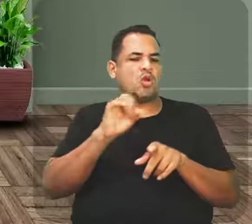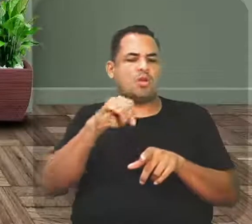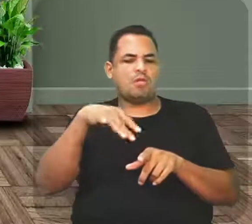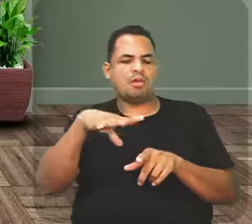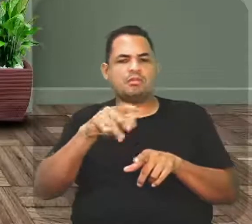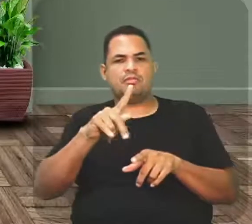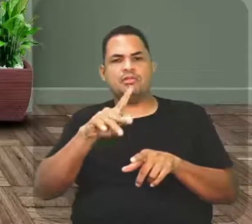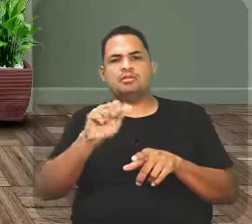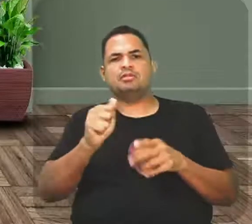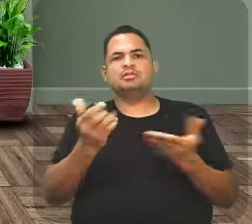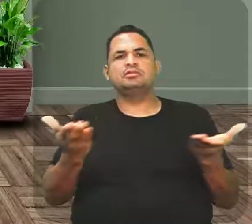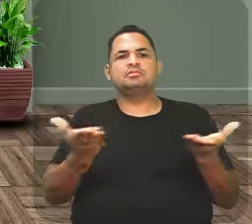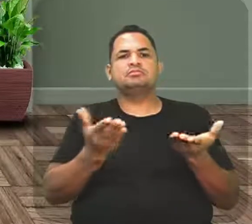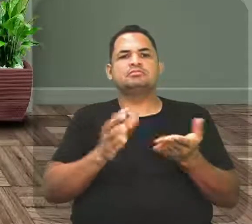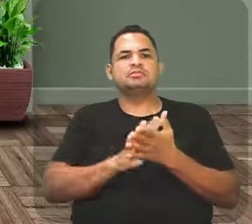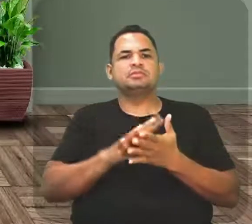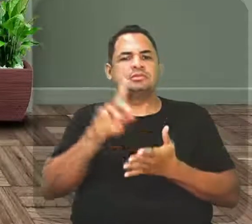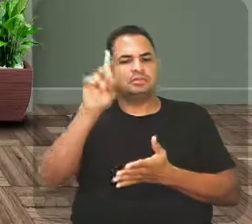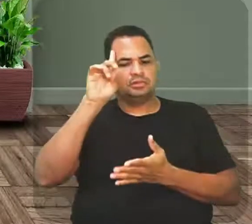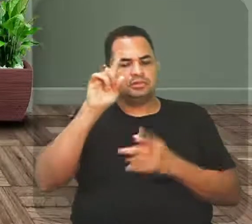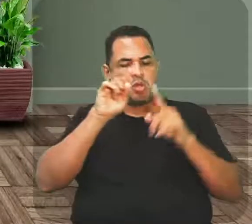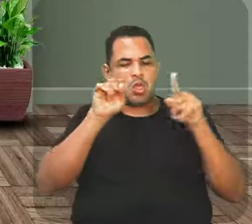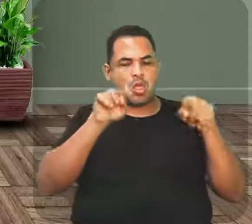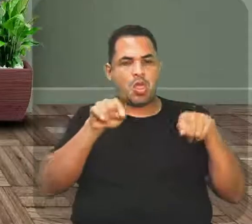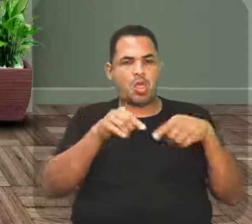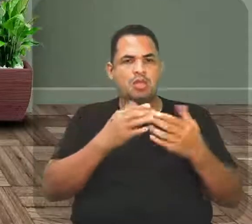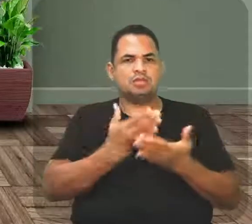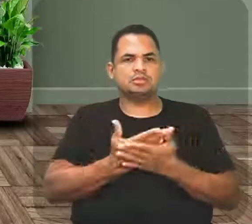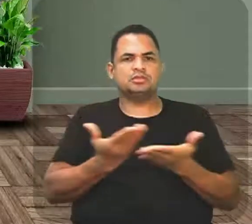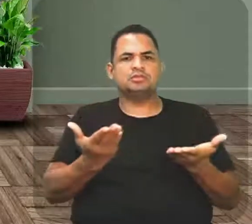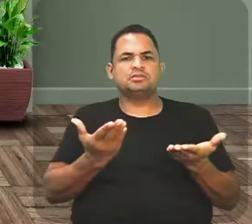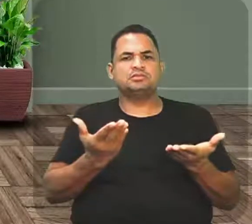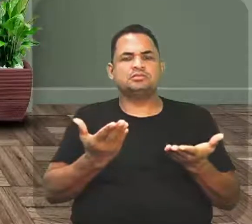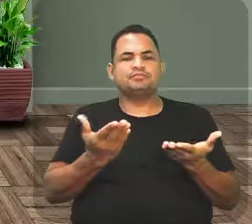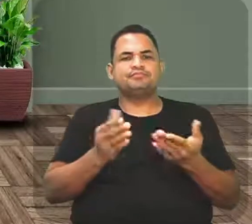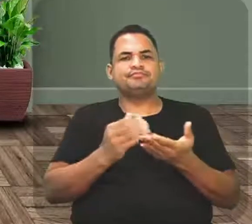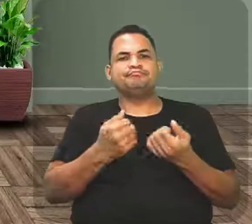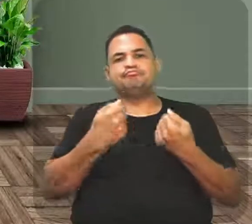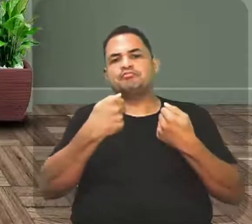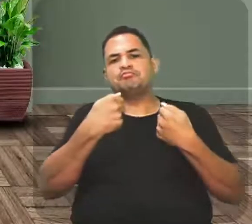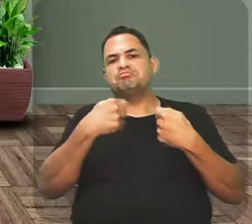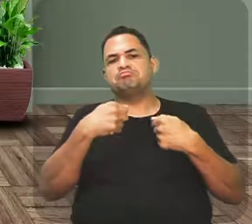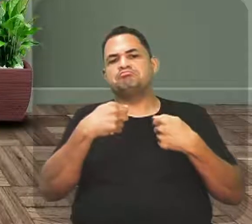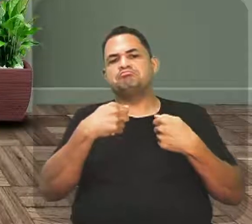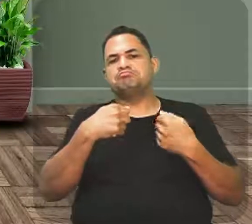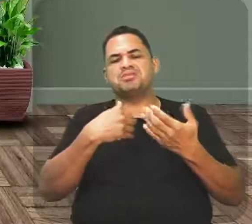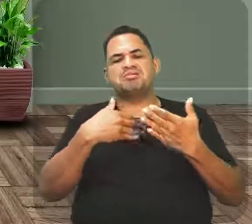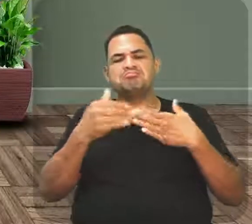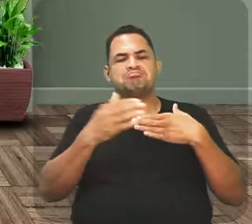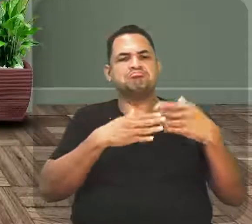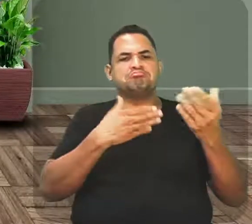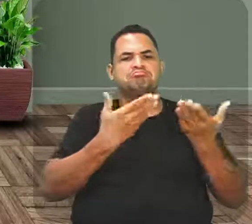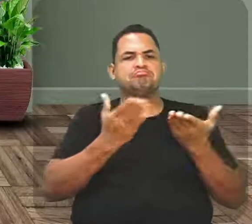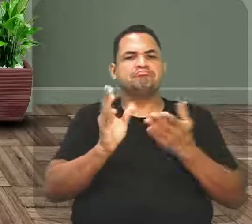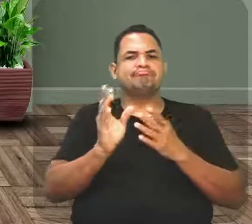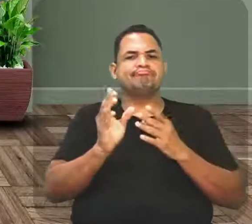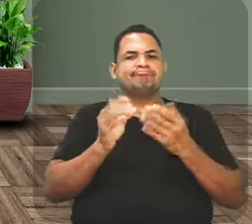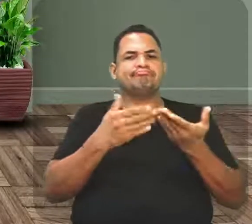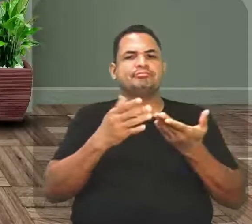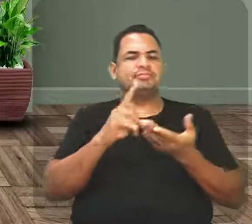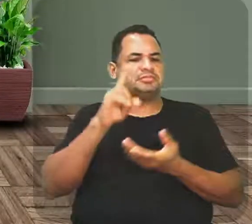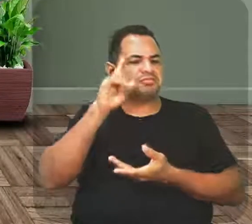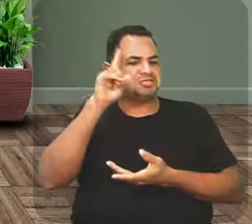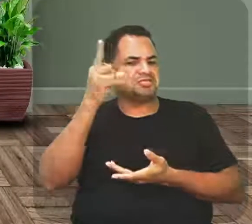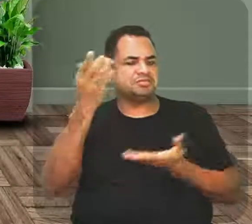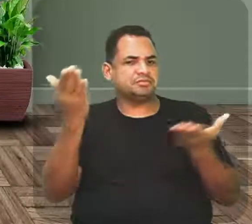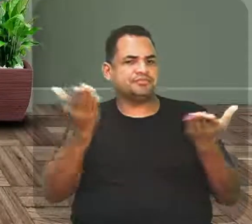específica para as histórias em quadrinhos. E aí, a gente fala história em quadrinhos, mas pode ser aí à vontade, de acordo com a sua criatividade.